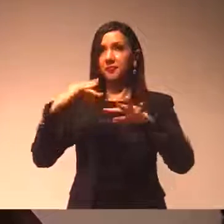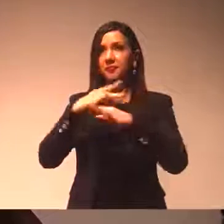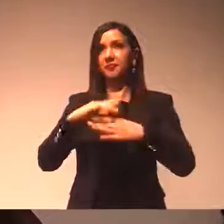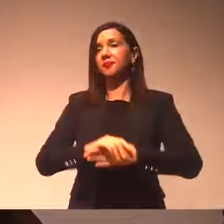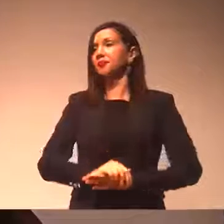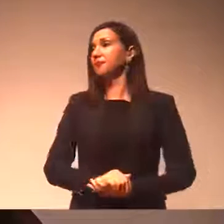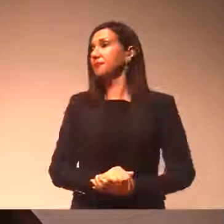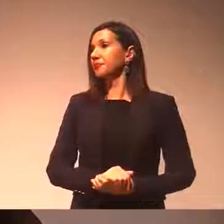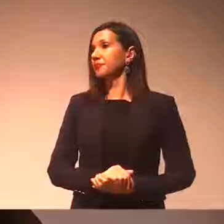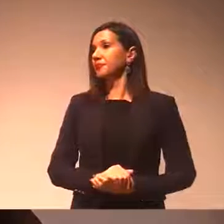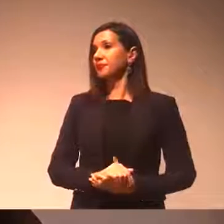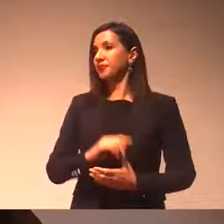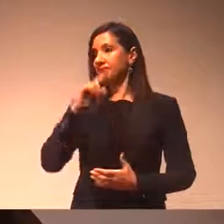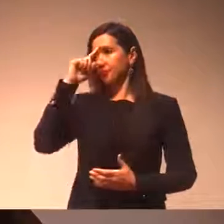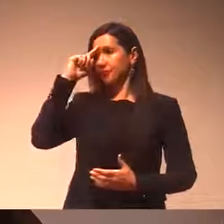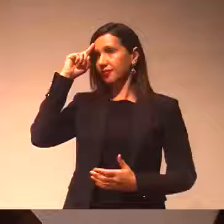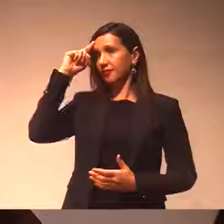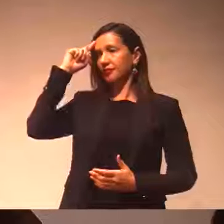E, por último,